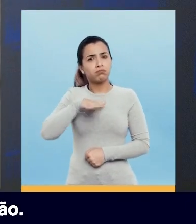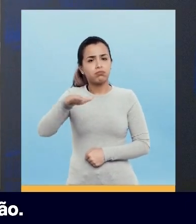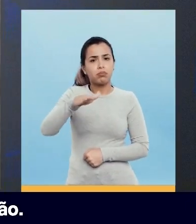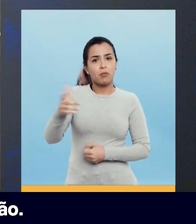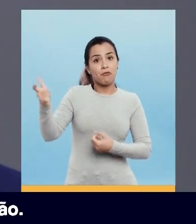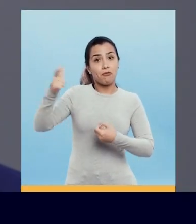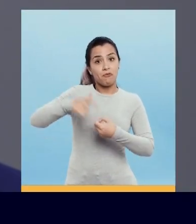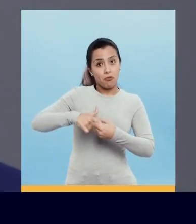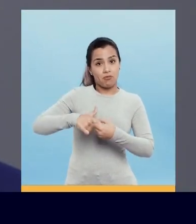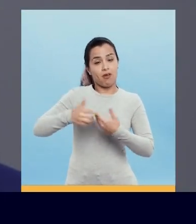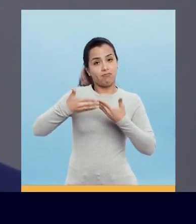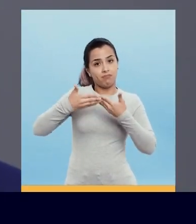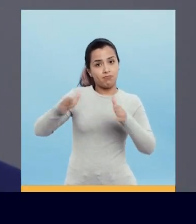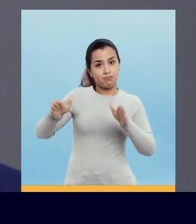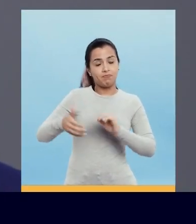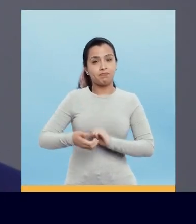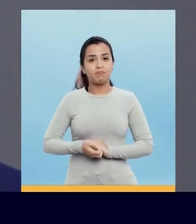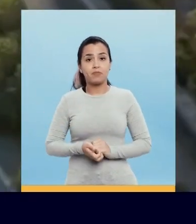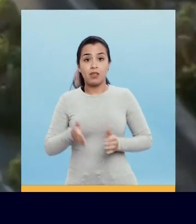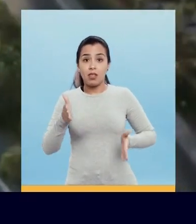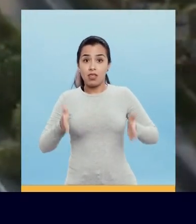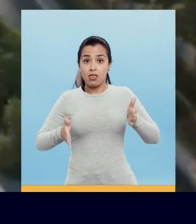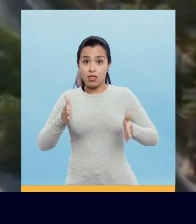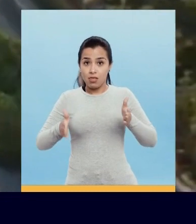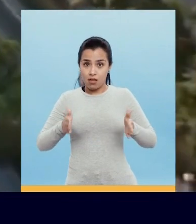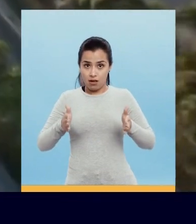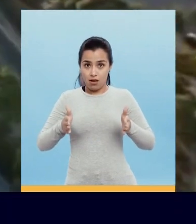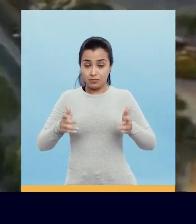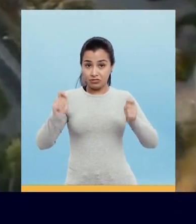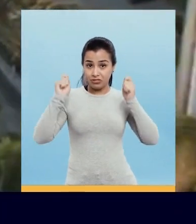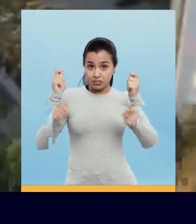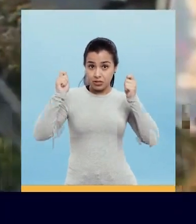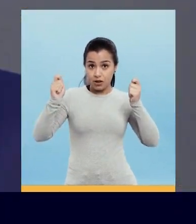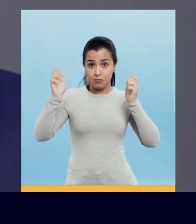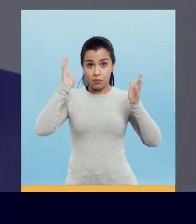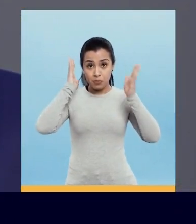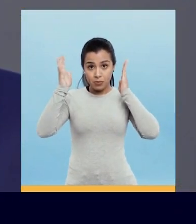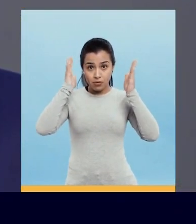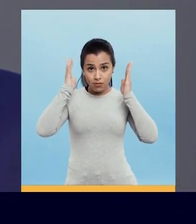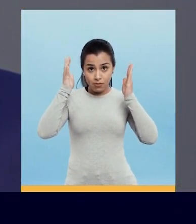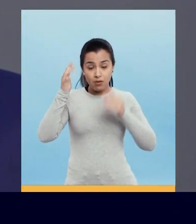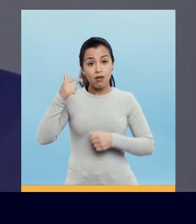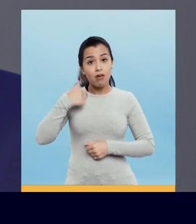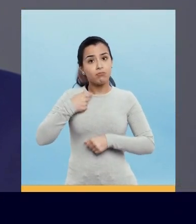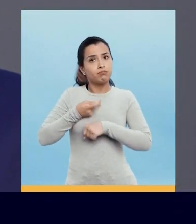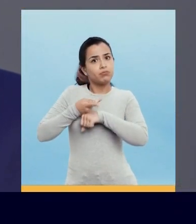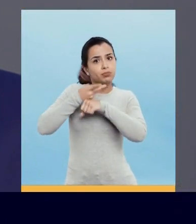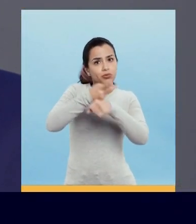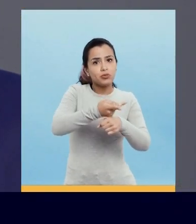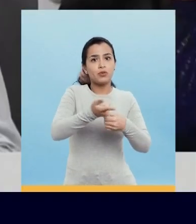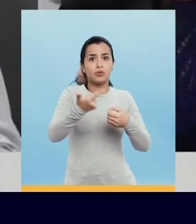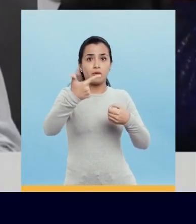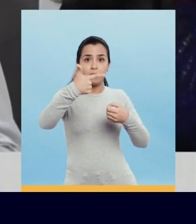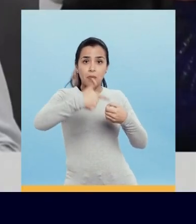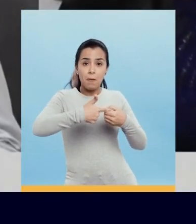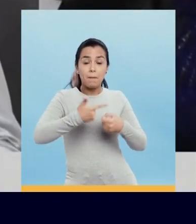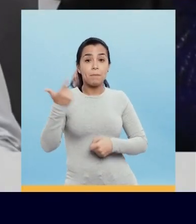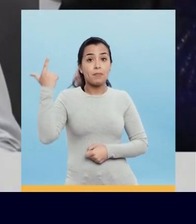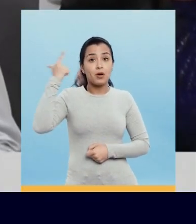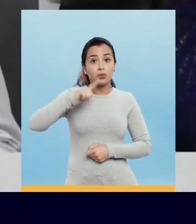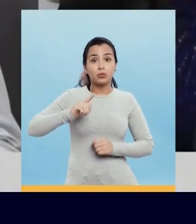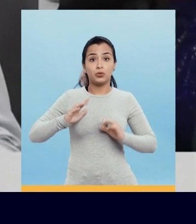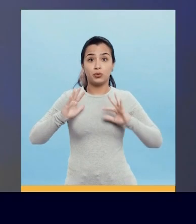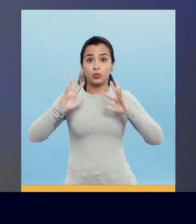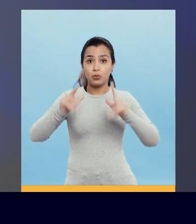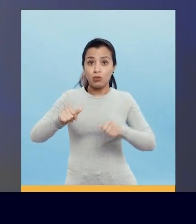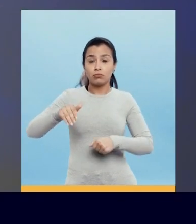viaduto à população. Durante a greve dos caminhoneiros... Poucos são os veículos circulando. Fui na refinaria buscar o diesel... Para os serviços